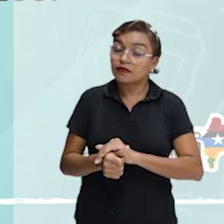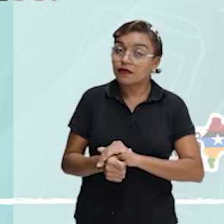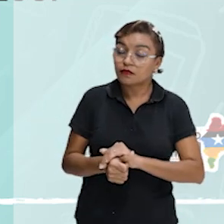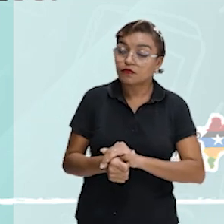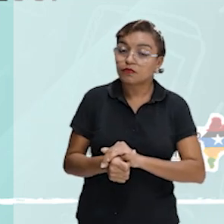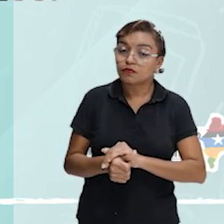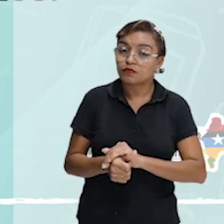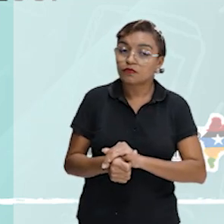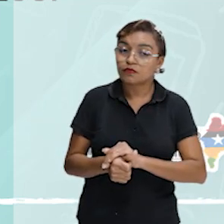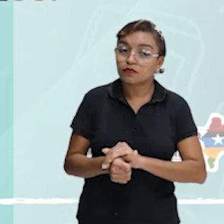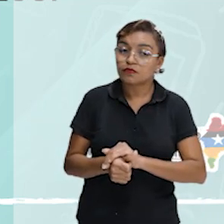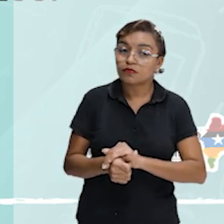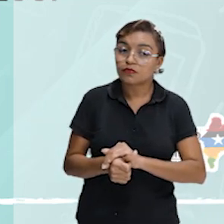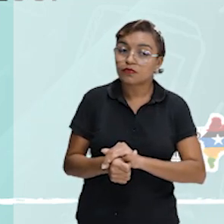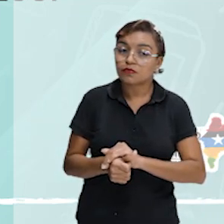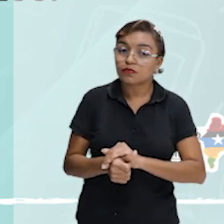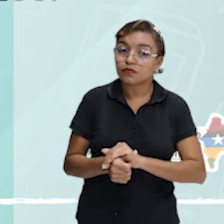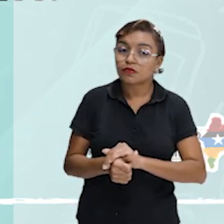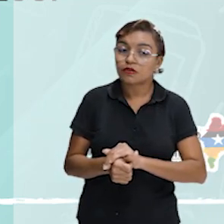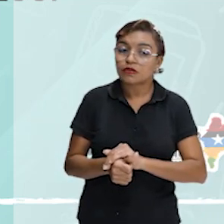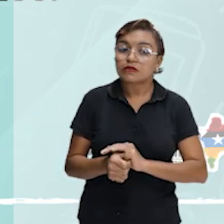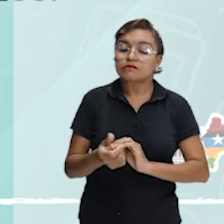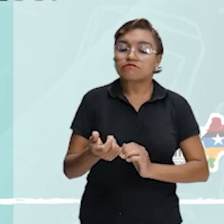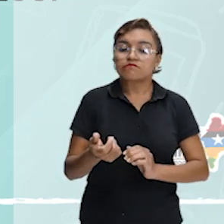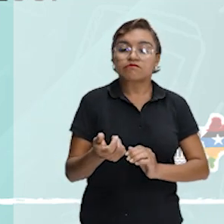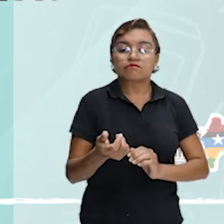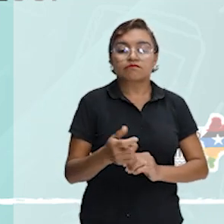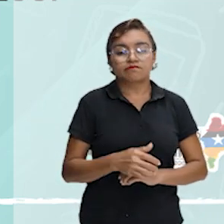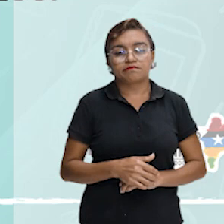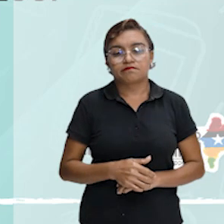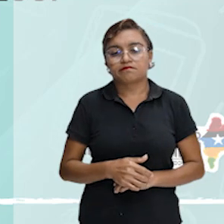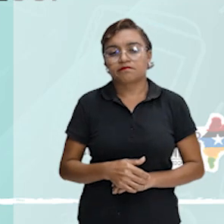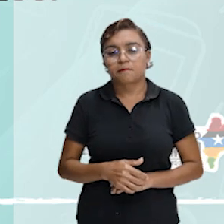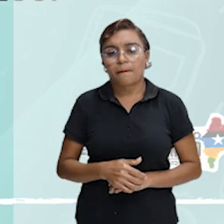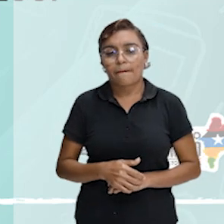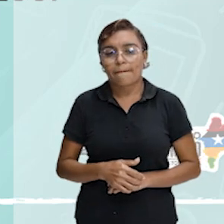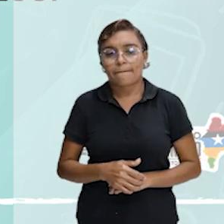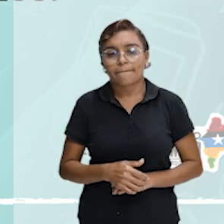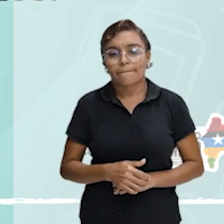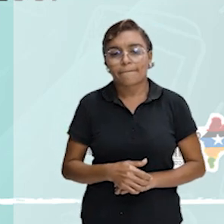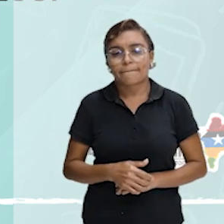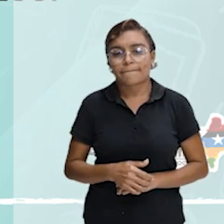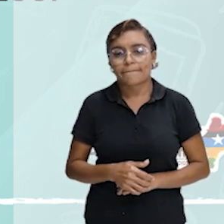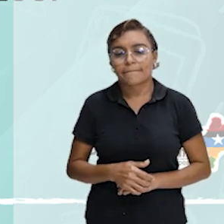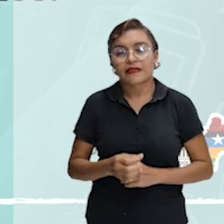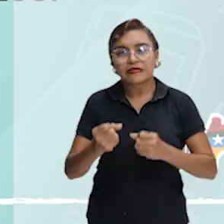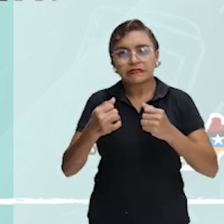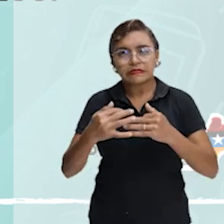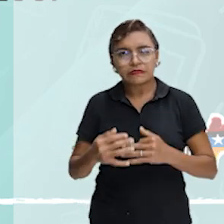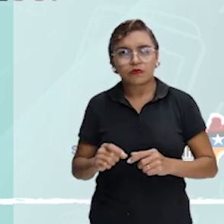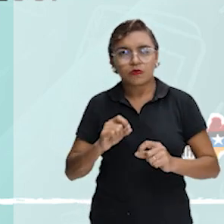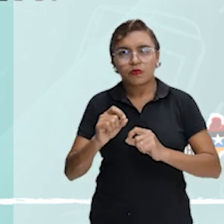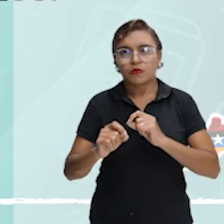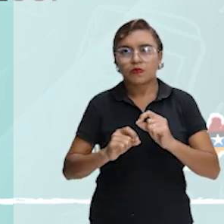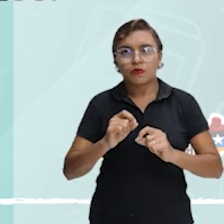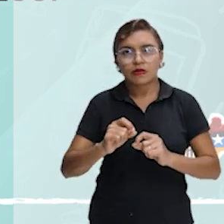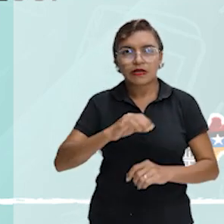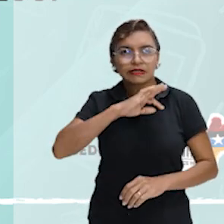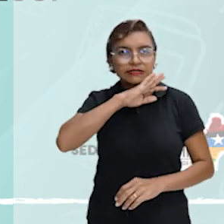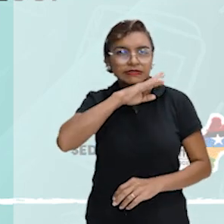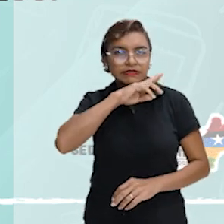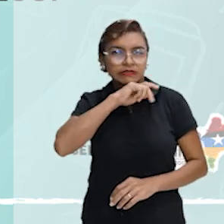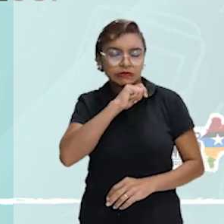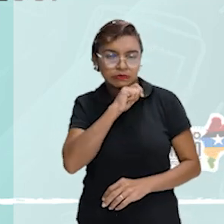última casa no Australia Zoo. A narrativa da velha Harriet, animal estimado por Darwin,